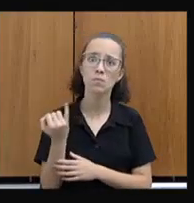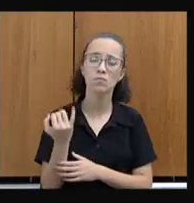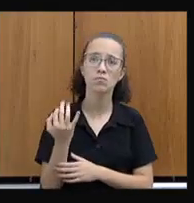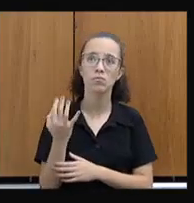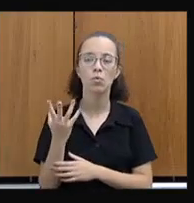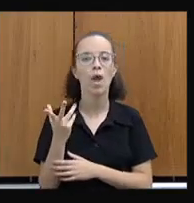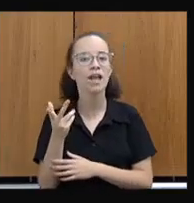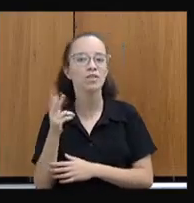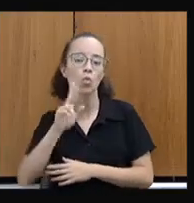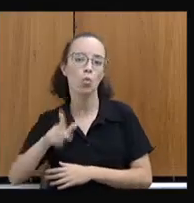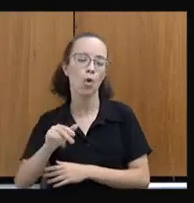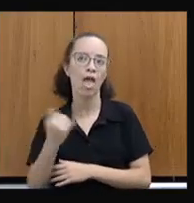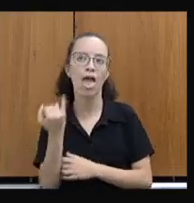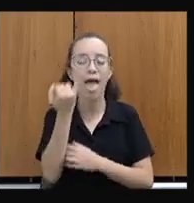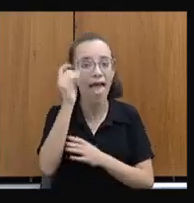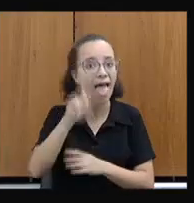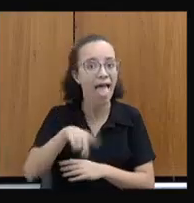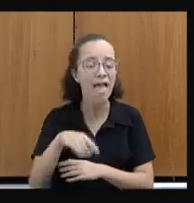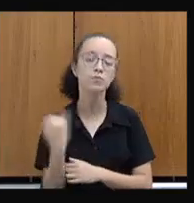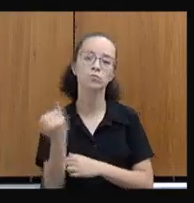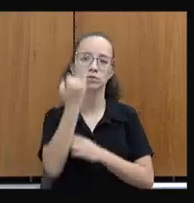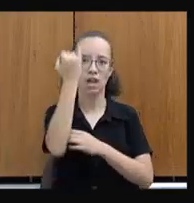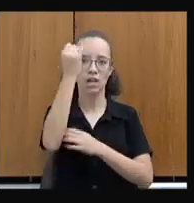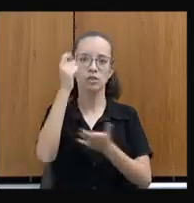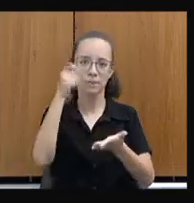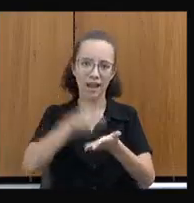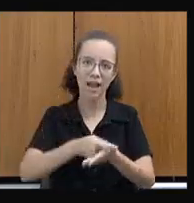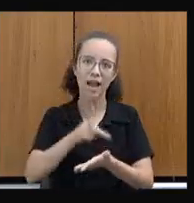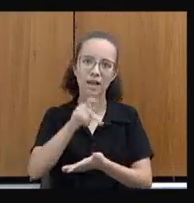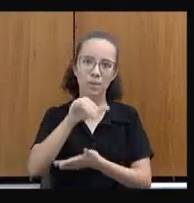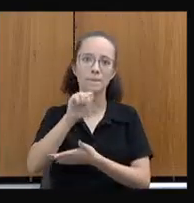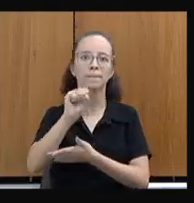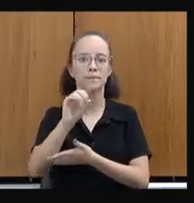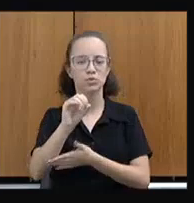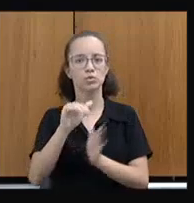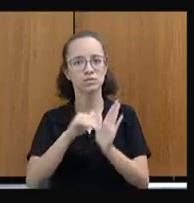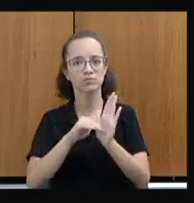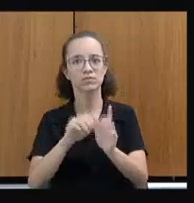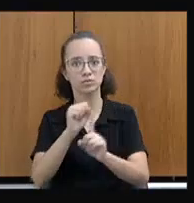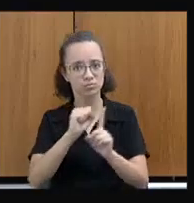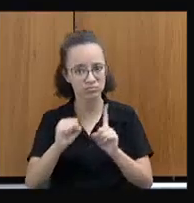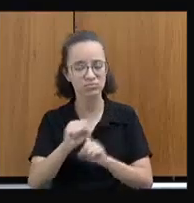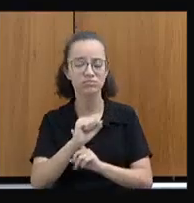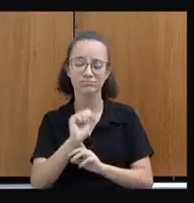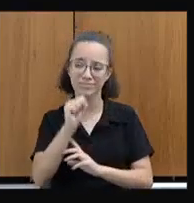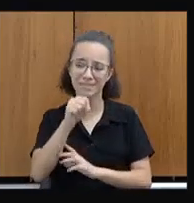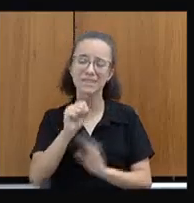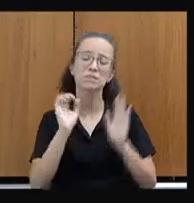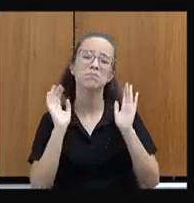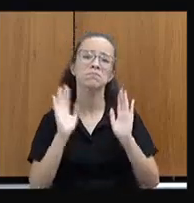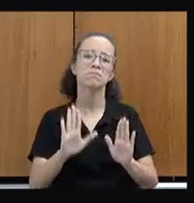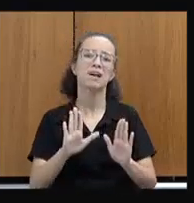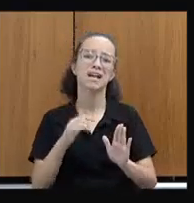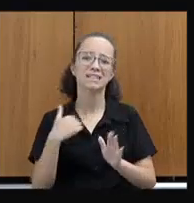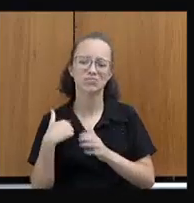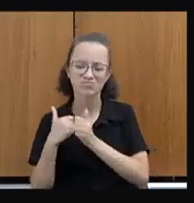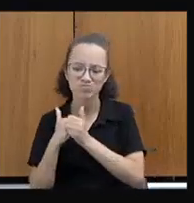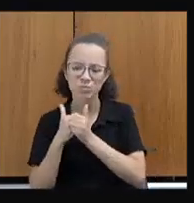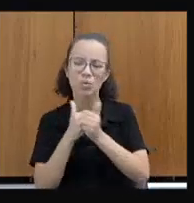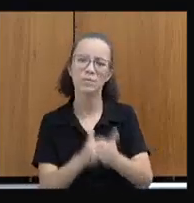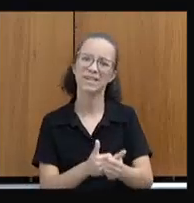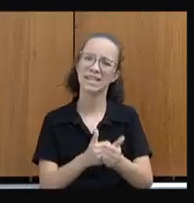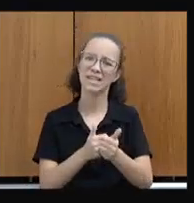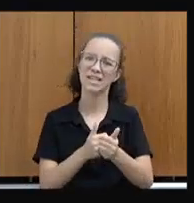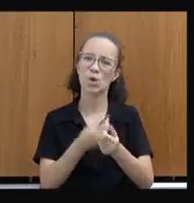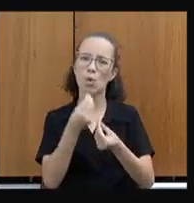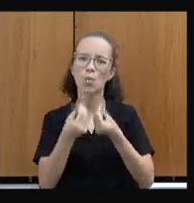não ache que é justo o pagamento do piso da assistência social mineira, mas eu já acompanhei a aplicação desse fundo